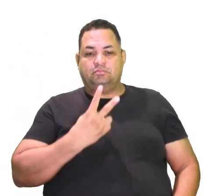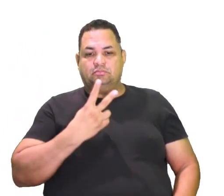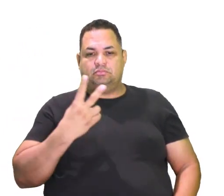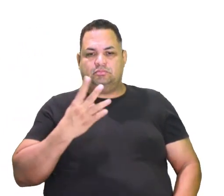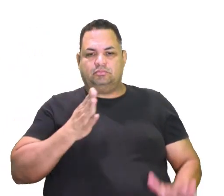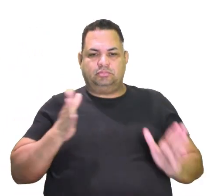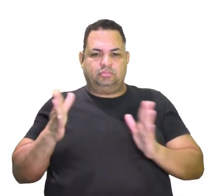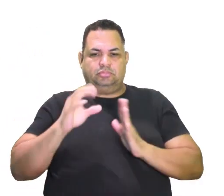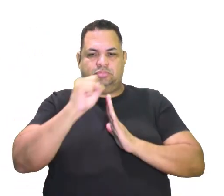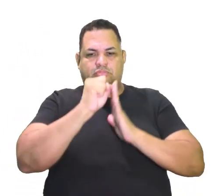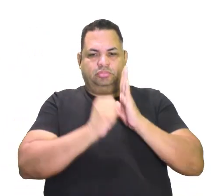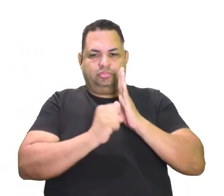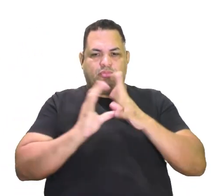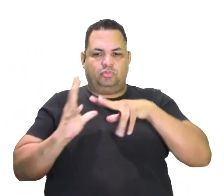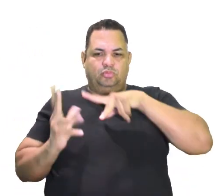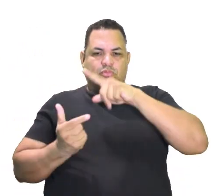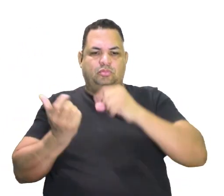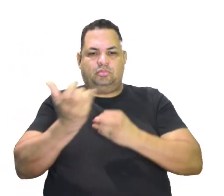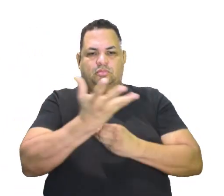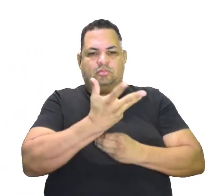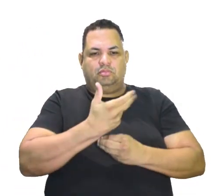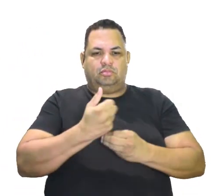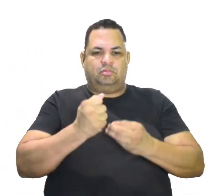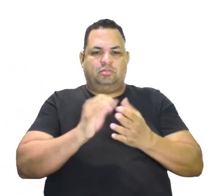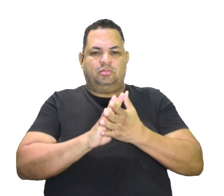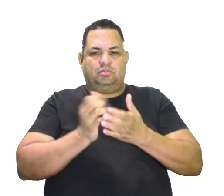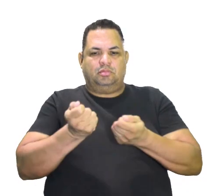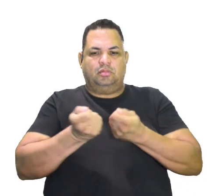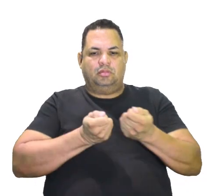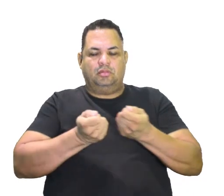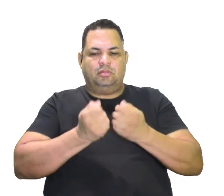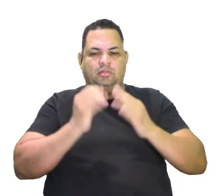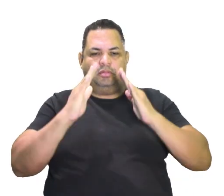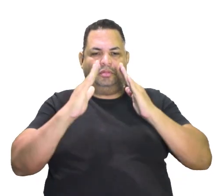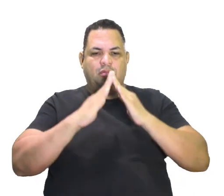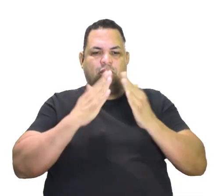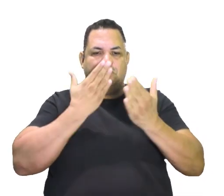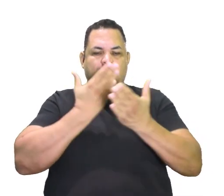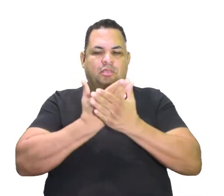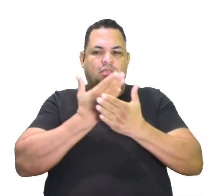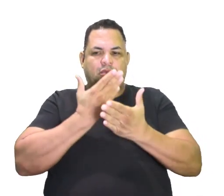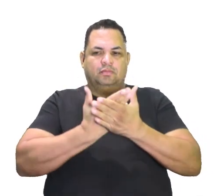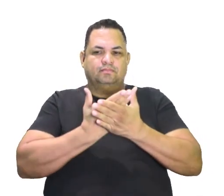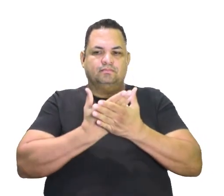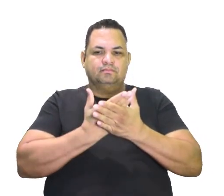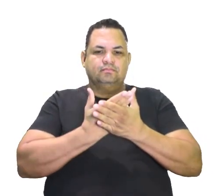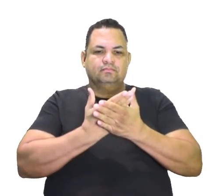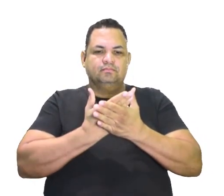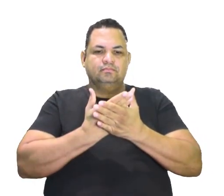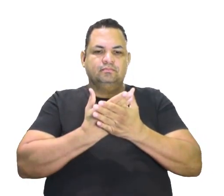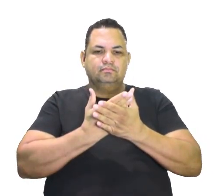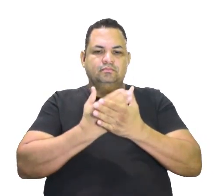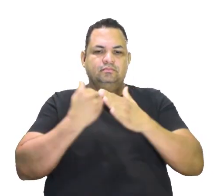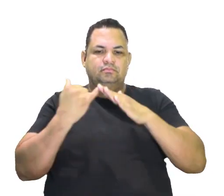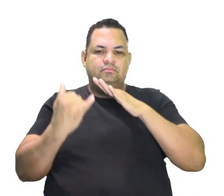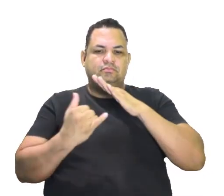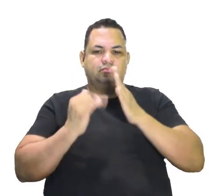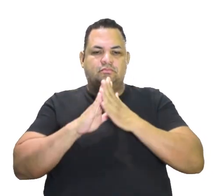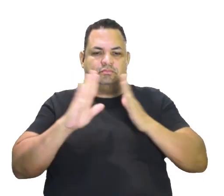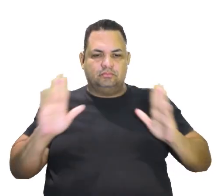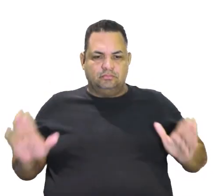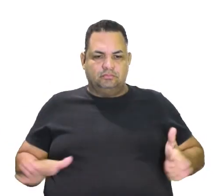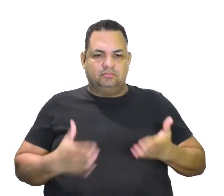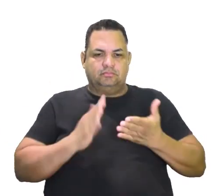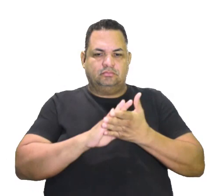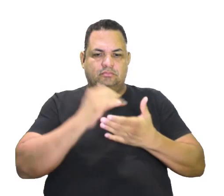séculos, o mundo artístico europeu foi controlado por academias, ou seja, instituições que